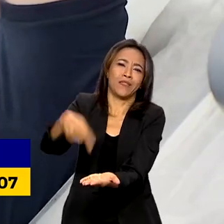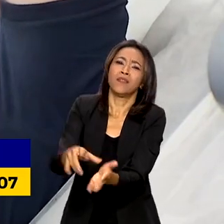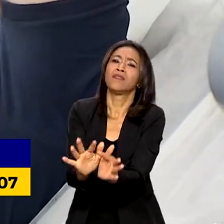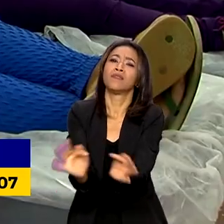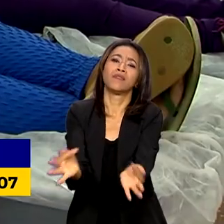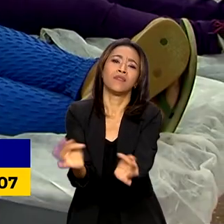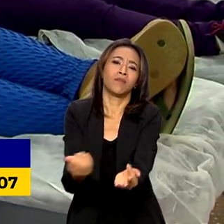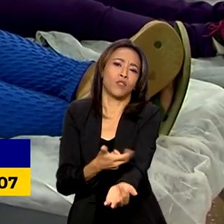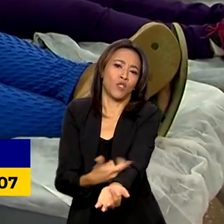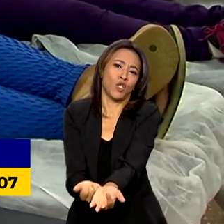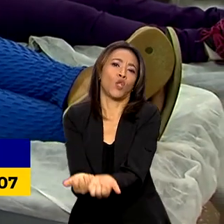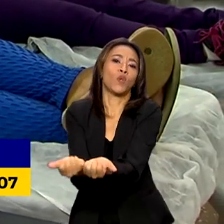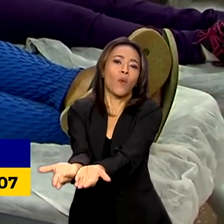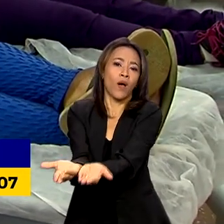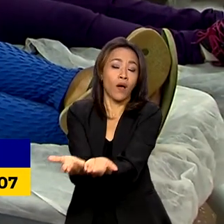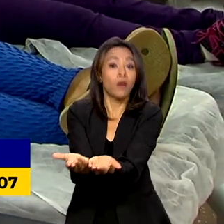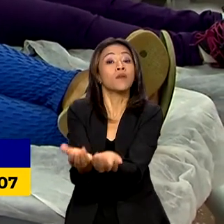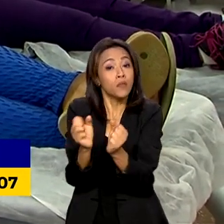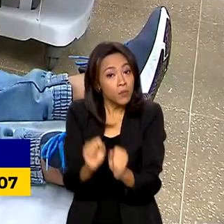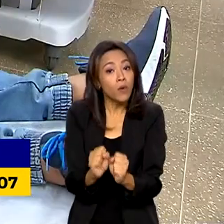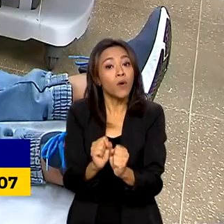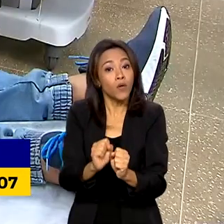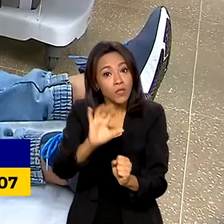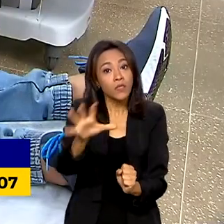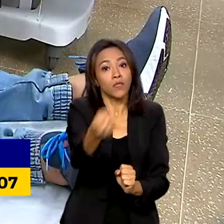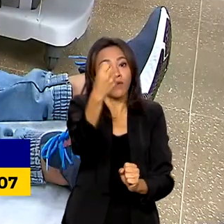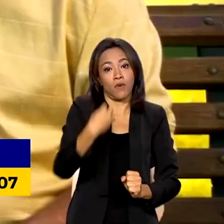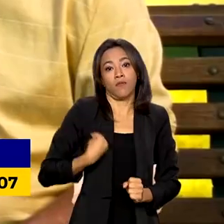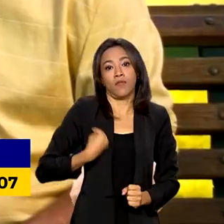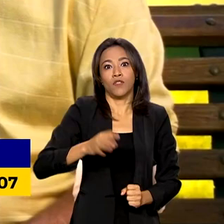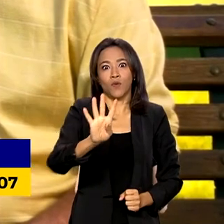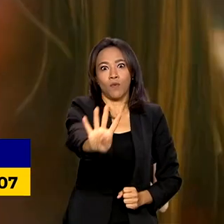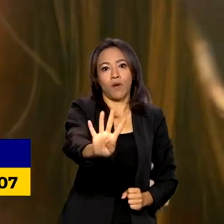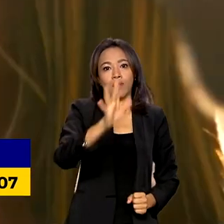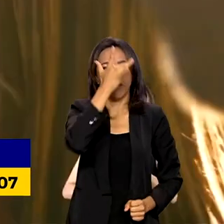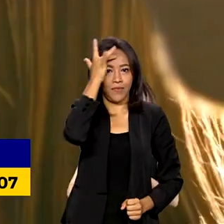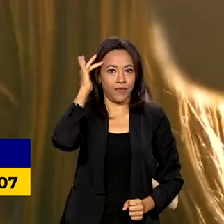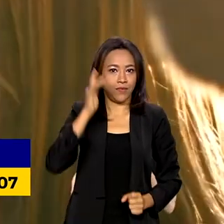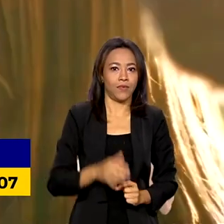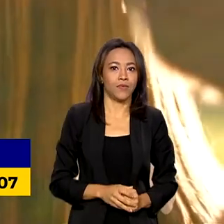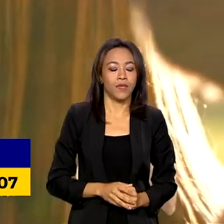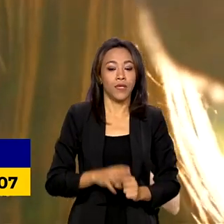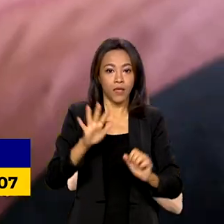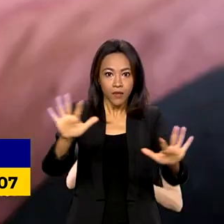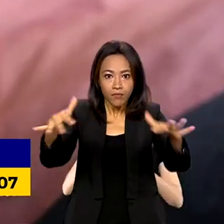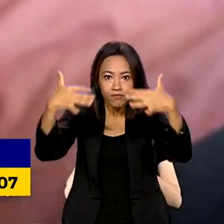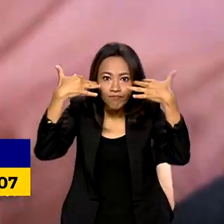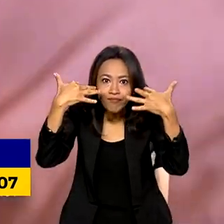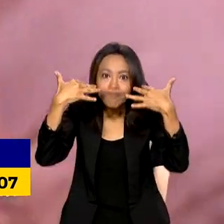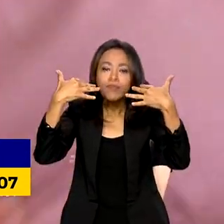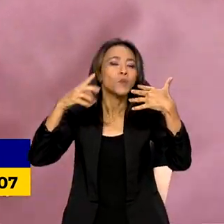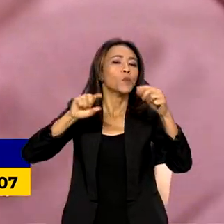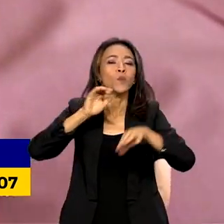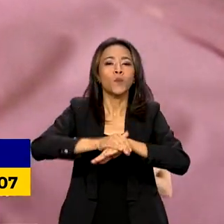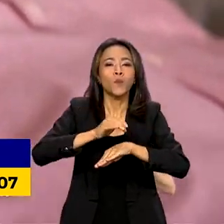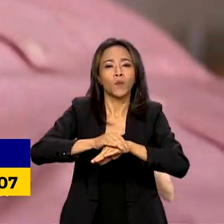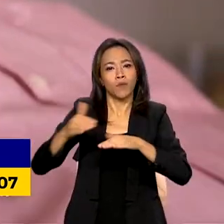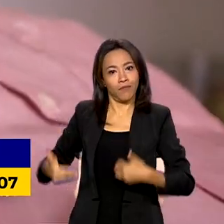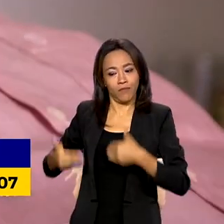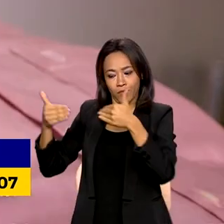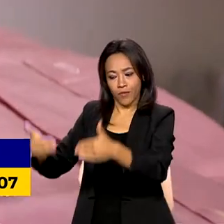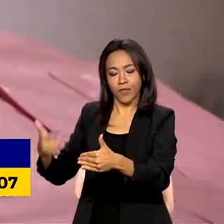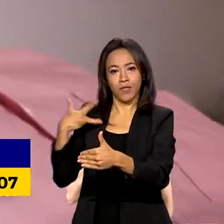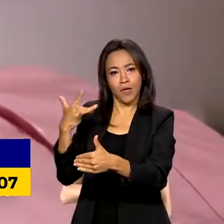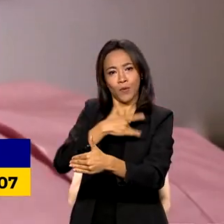simples, mas que pode salvar a vida de até quatro pessoas. E para chamar a atenção, o Ministério da Saúde lançou